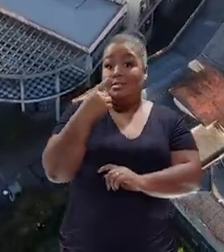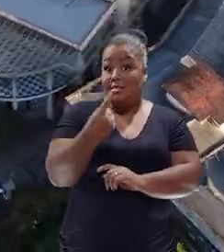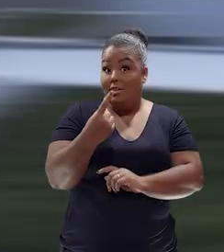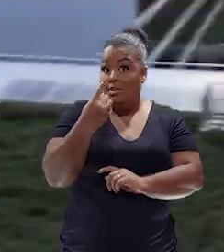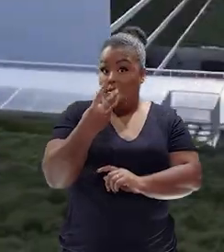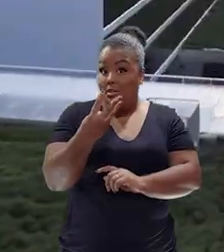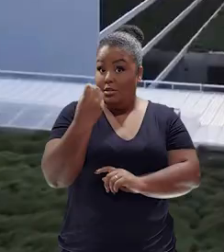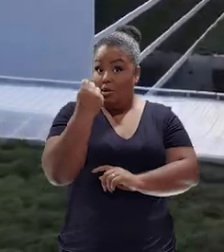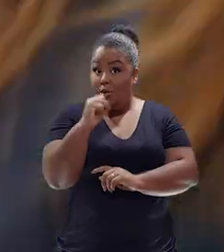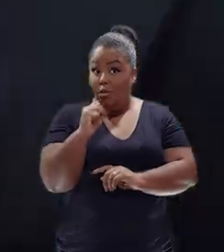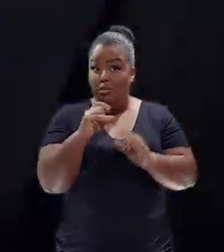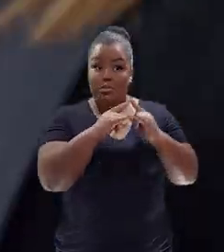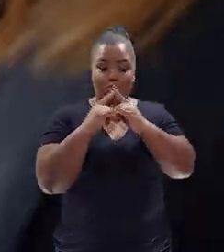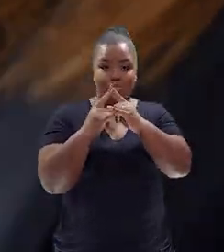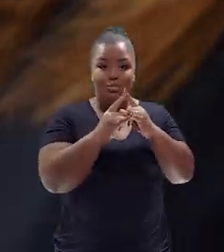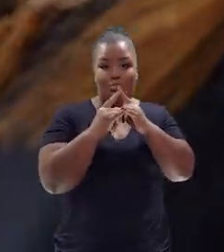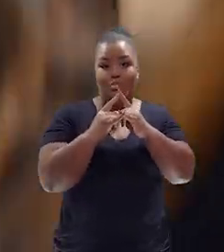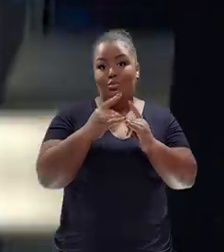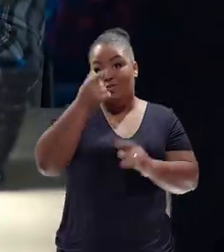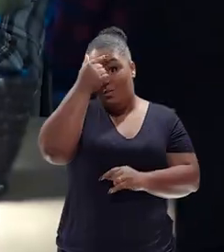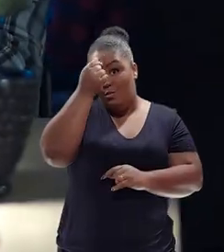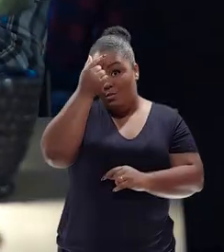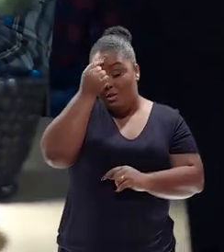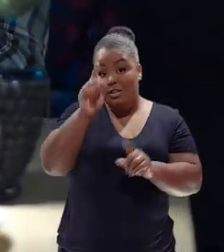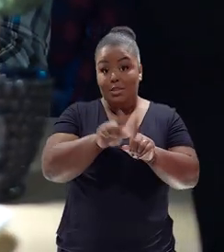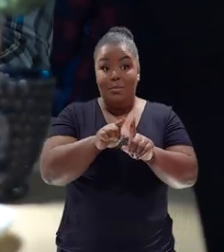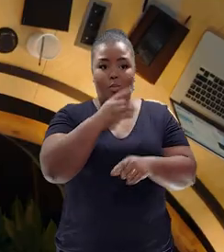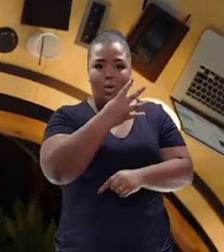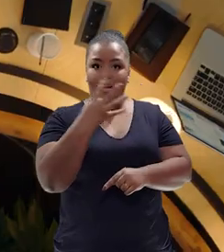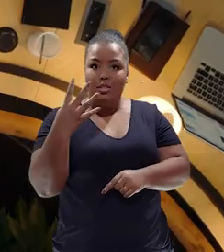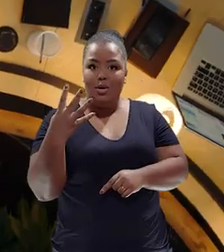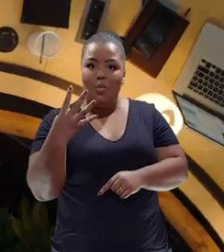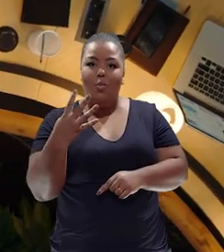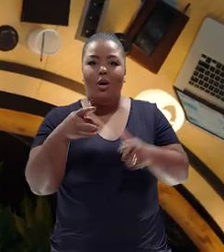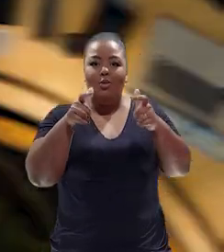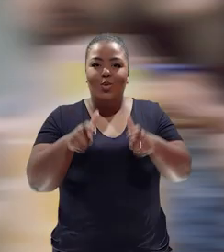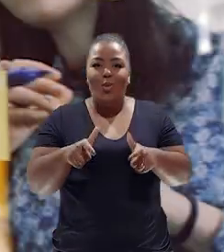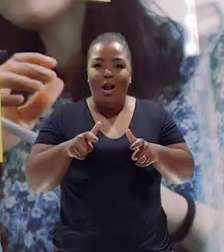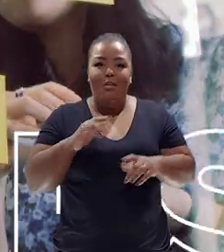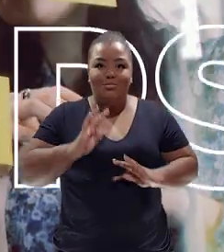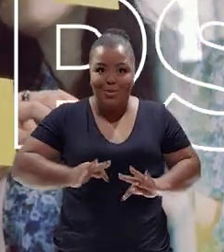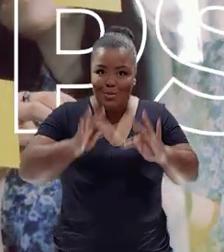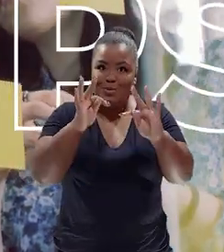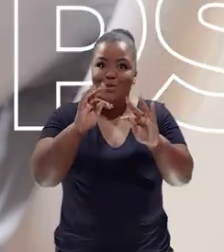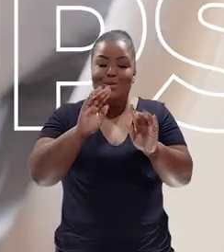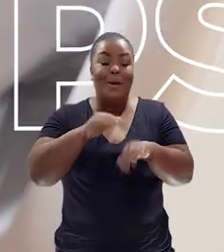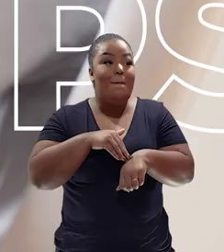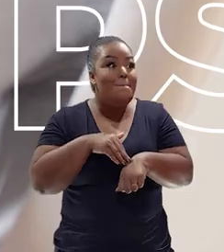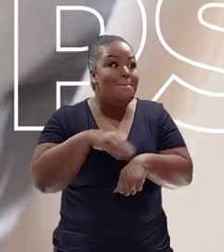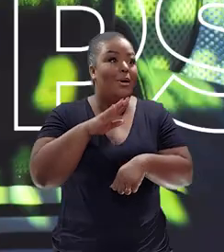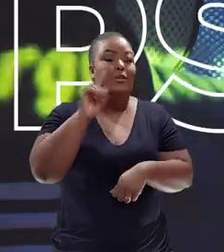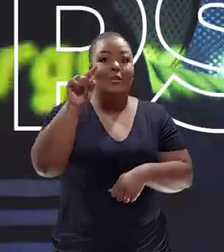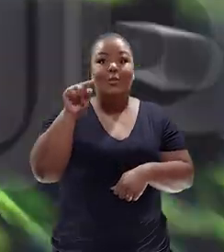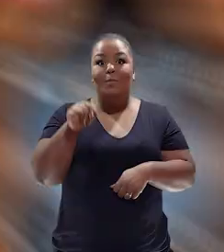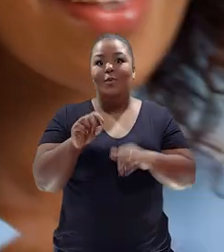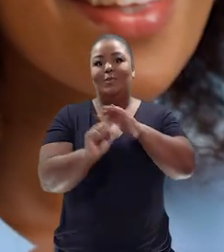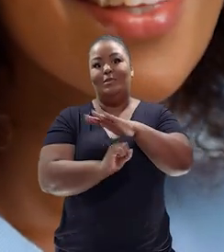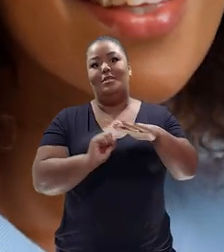138 instituições de ensino superior, 44 incubadoras e mais de mil startups.